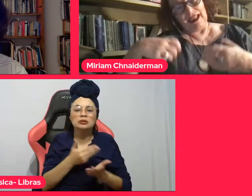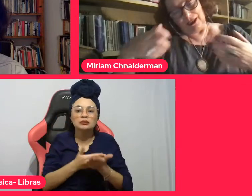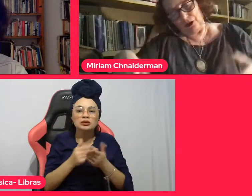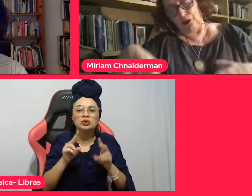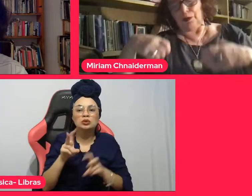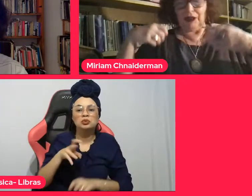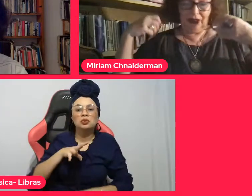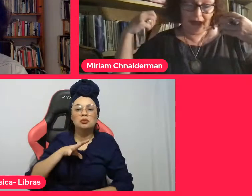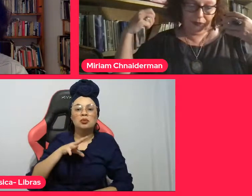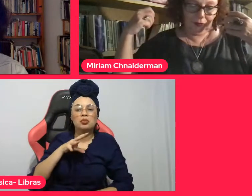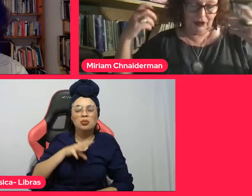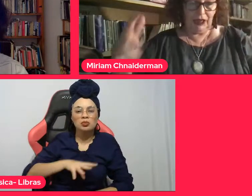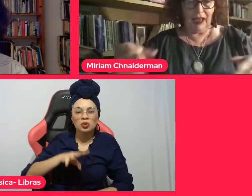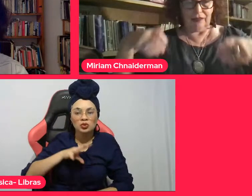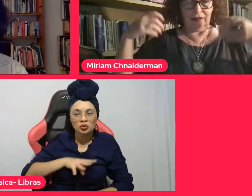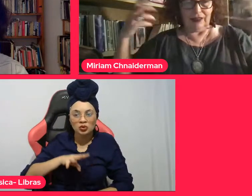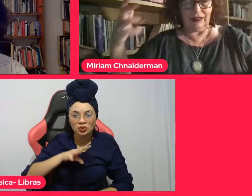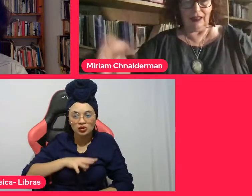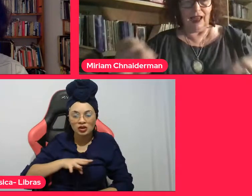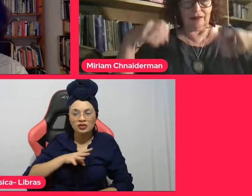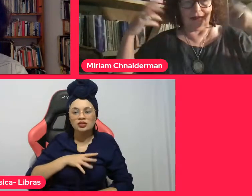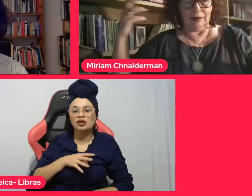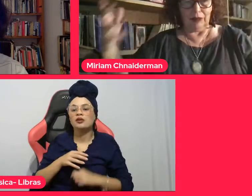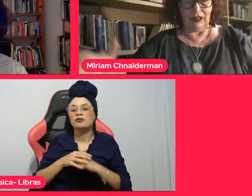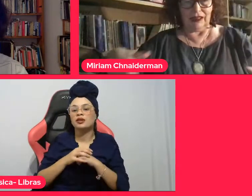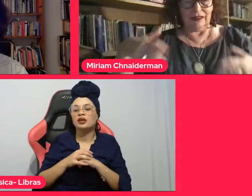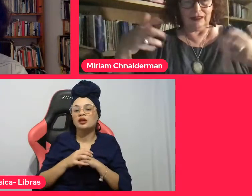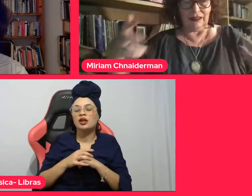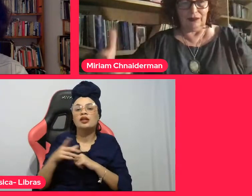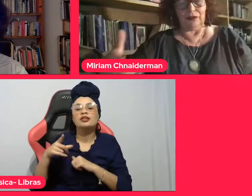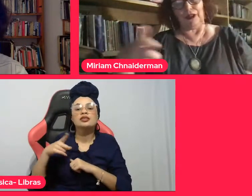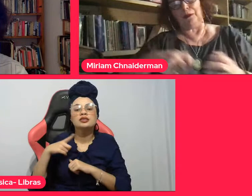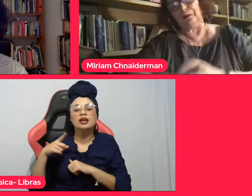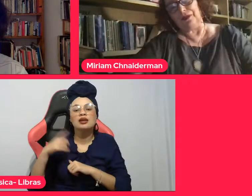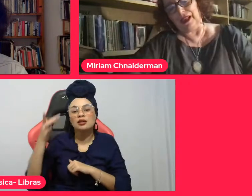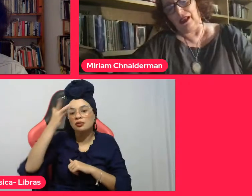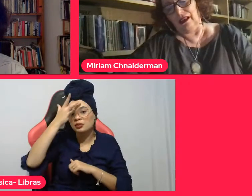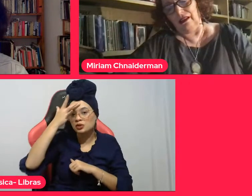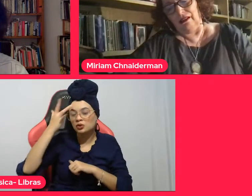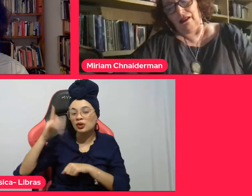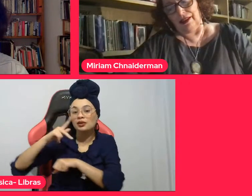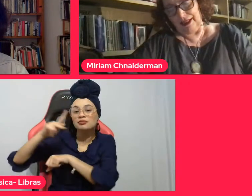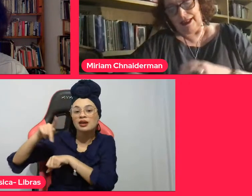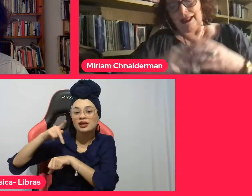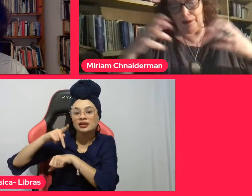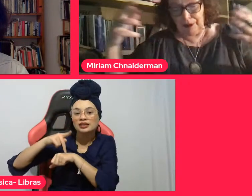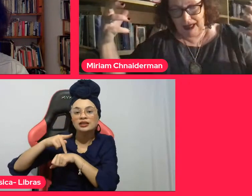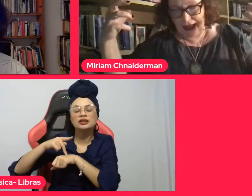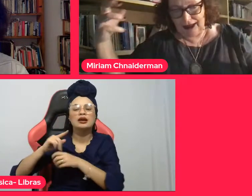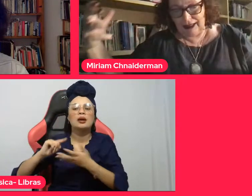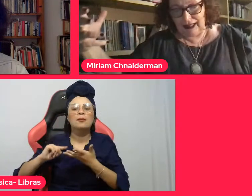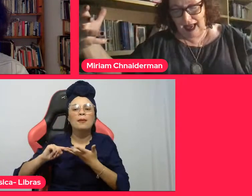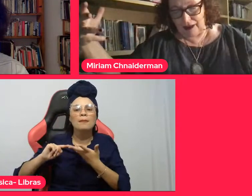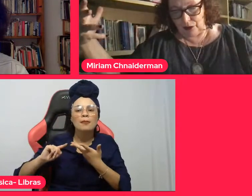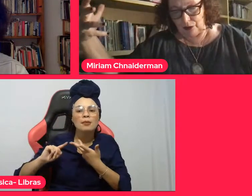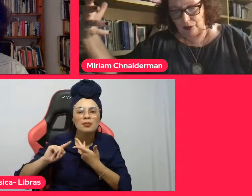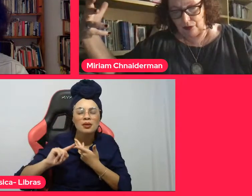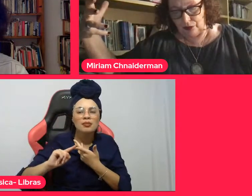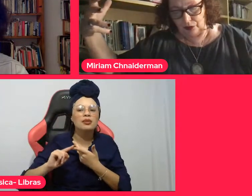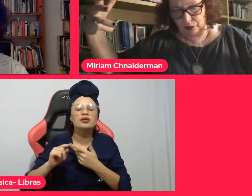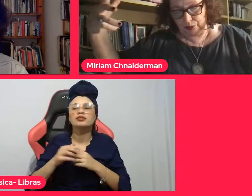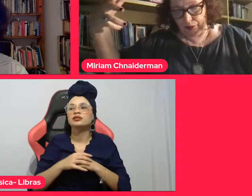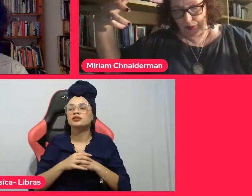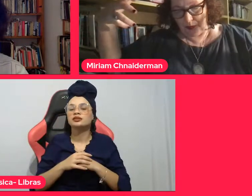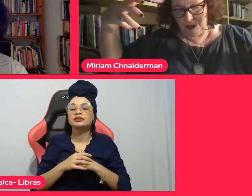que é sobre refugiados, exilados, imigrantes, enfim. que tenta pegar esse lado